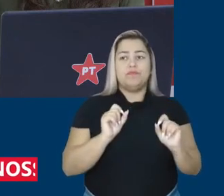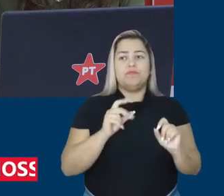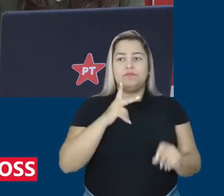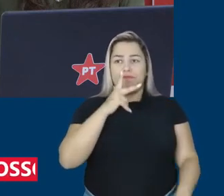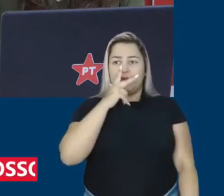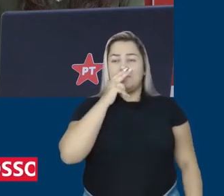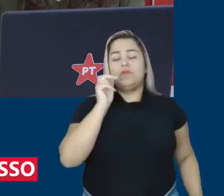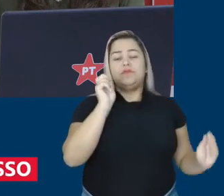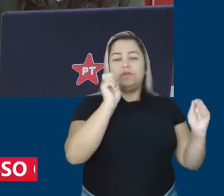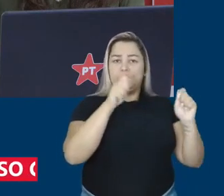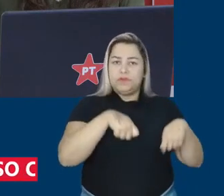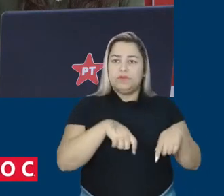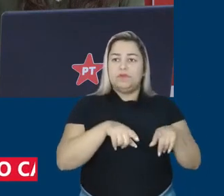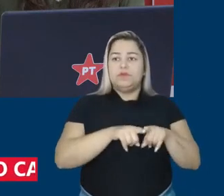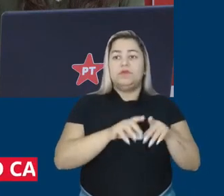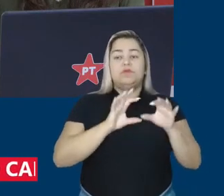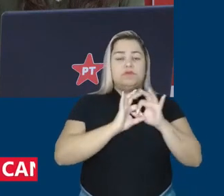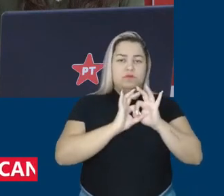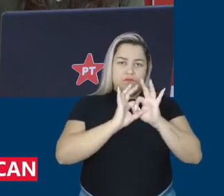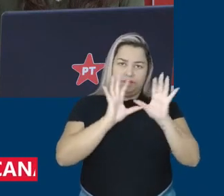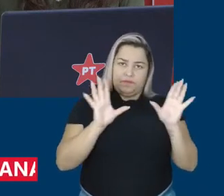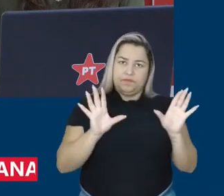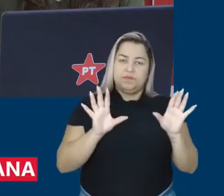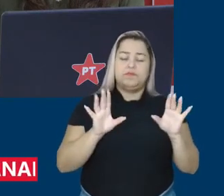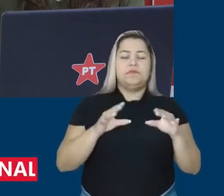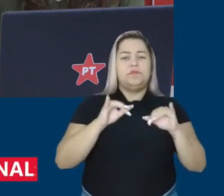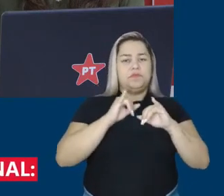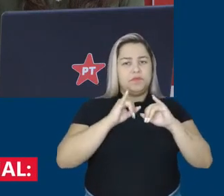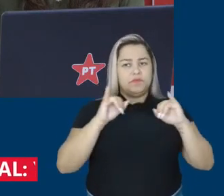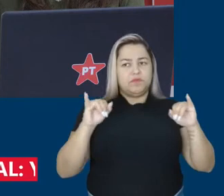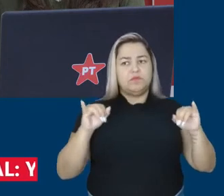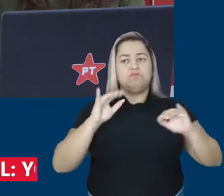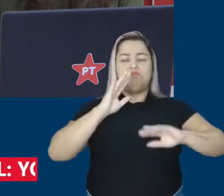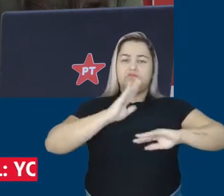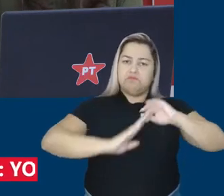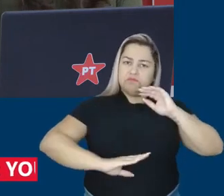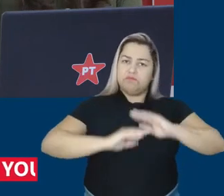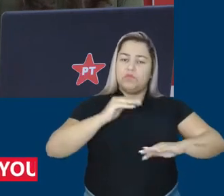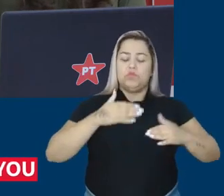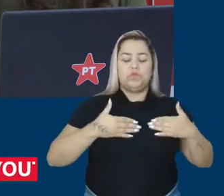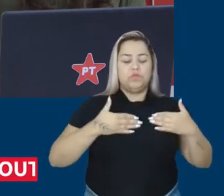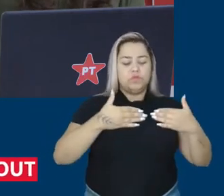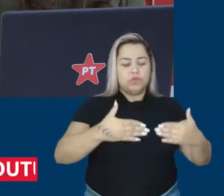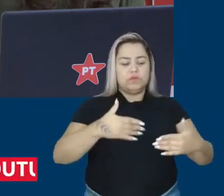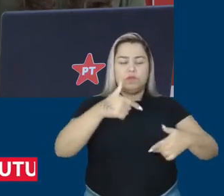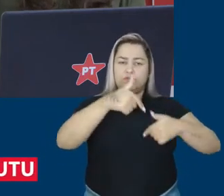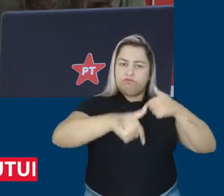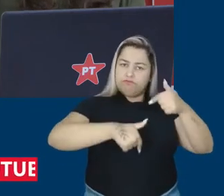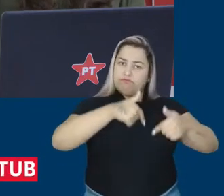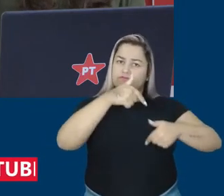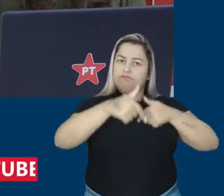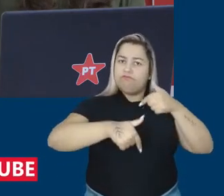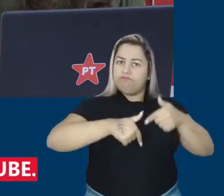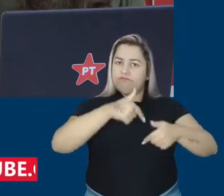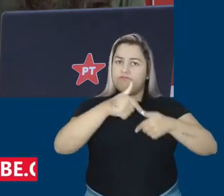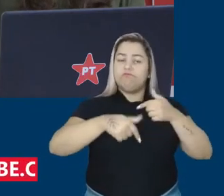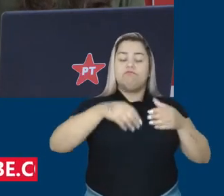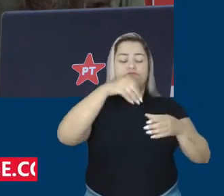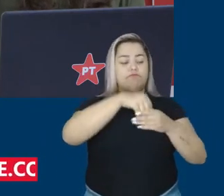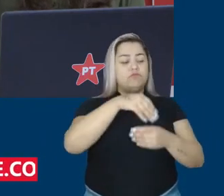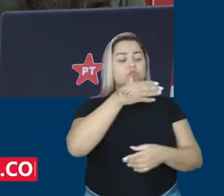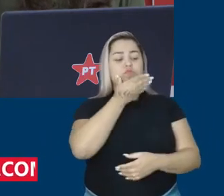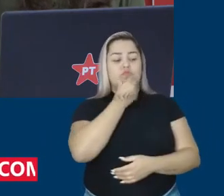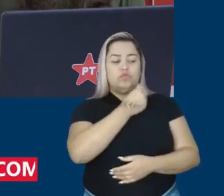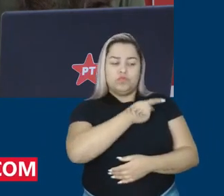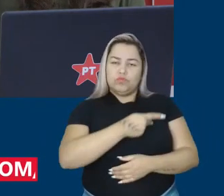acharem necessário, nós estamos à disposição para informar as ações do Ministério do Trabalho, aquilo que o governo Lula